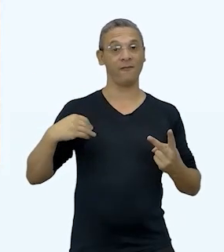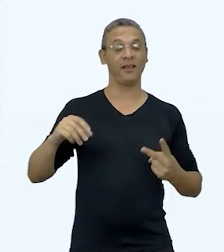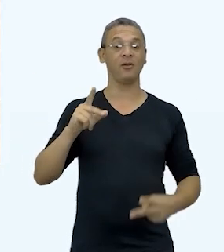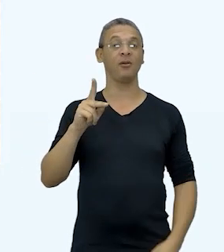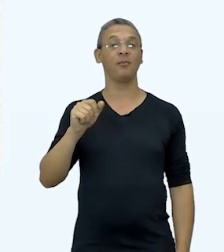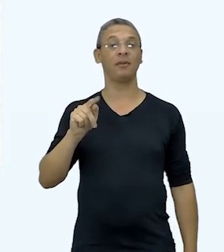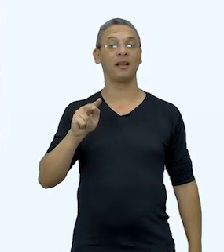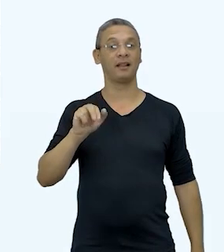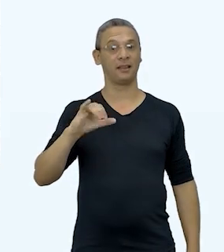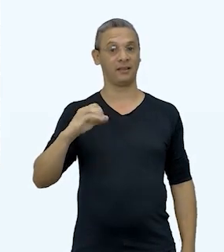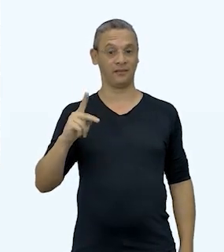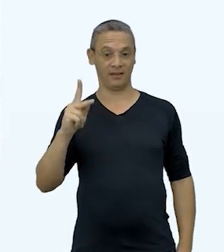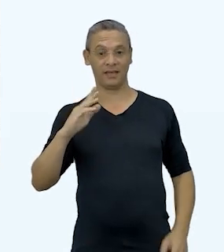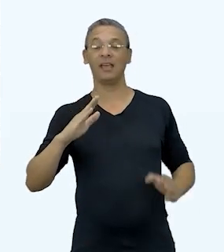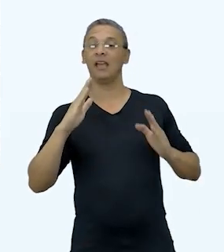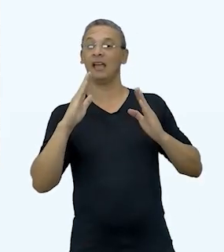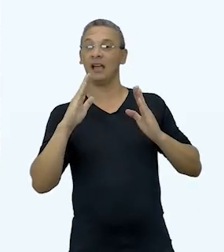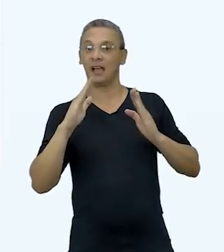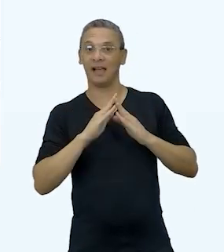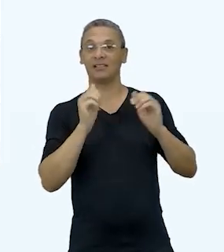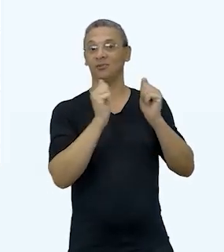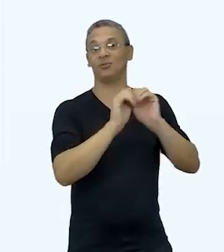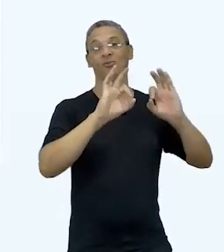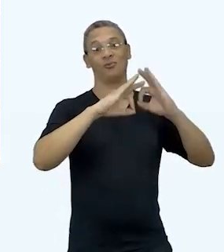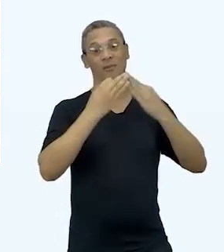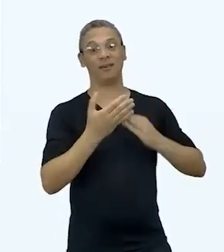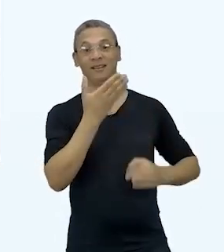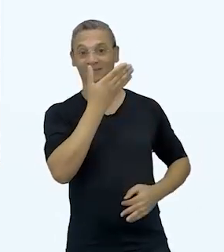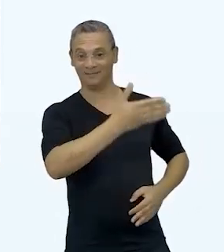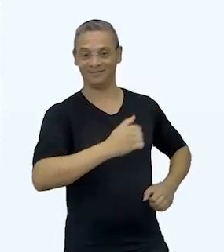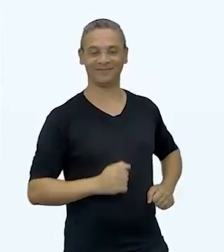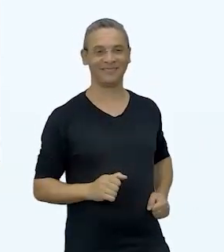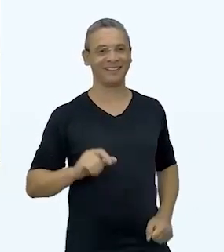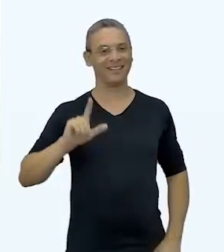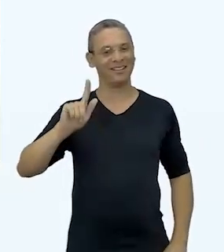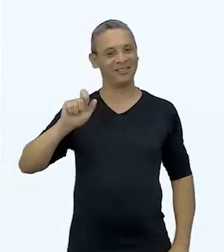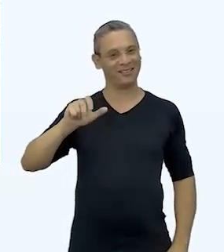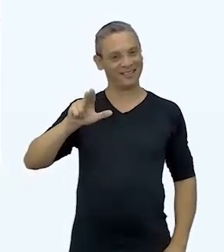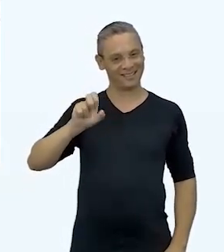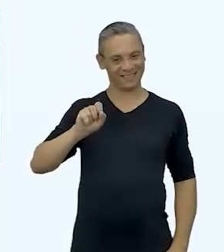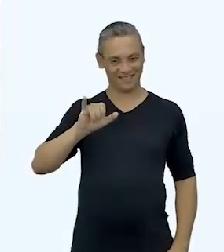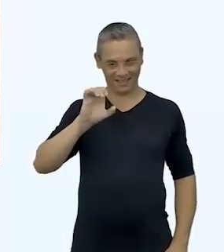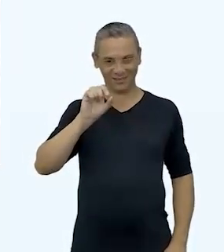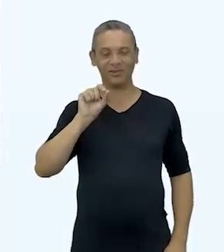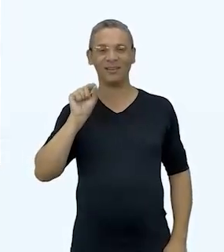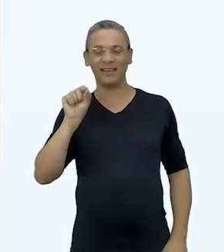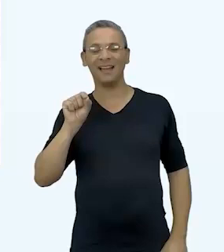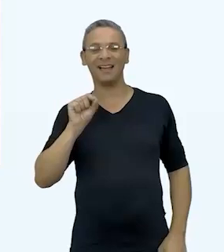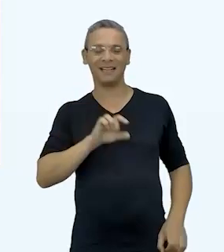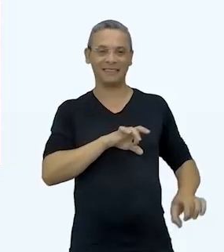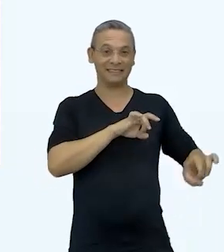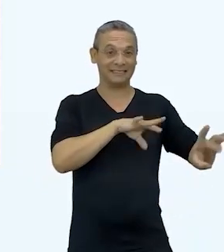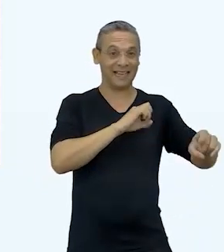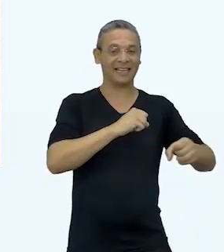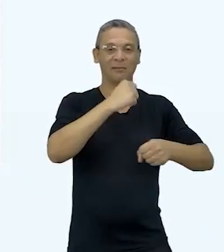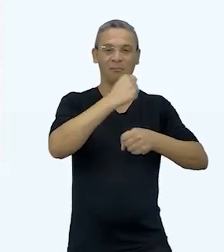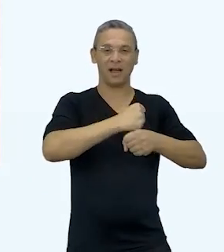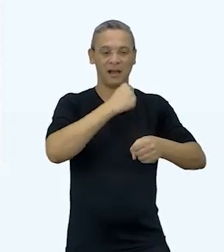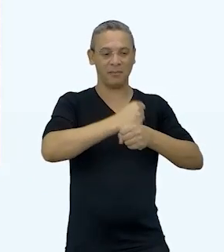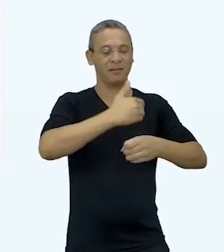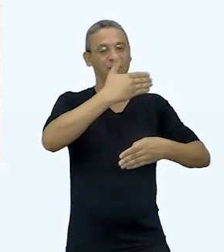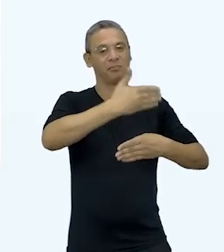que passará a morar no sítio com sua família. Genésio tem sido autodidata na técnica construtiva,